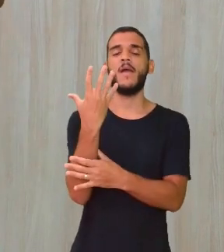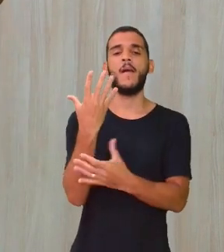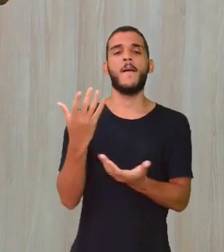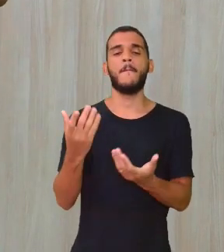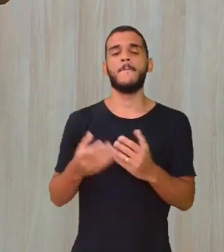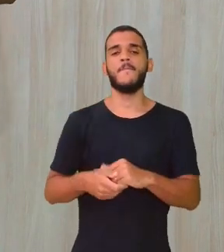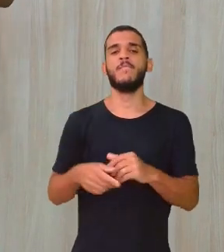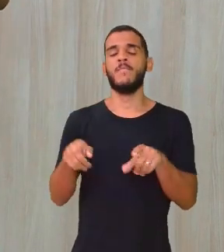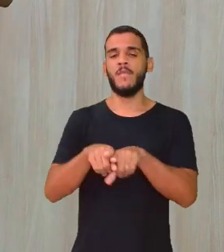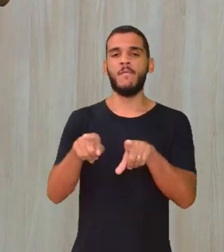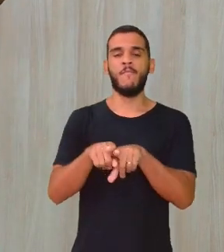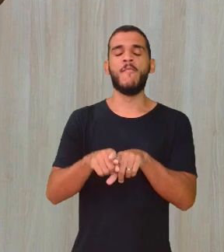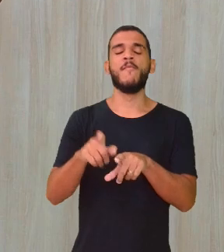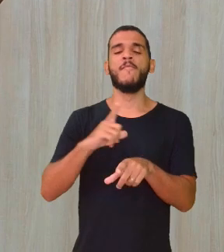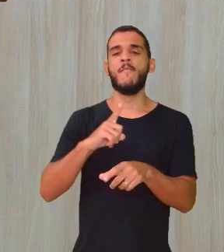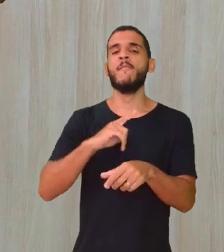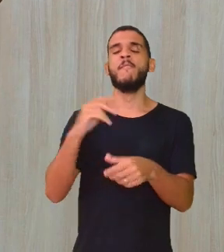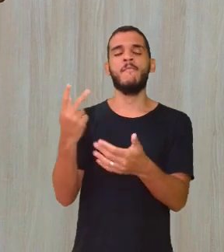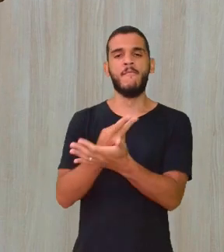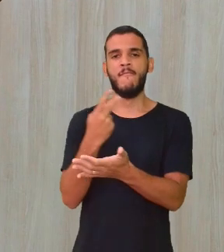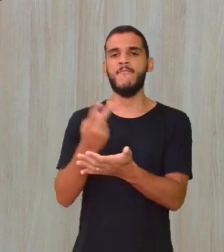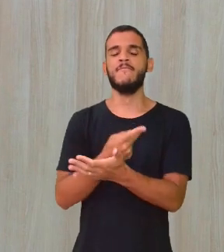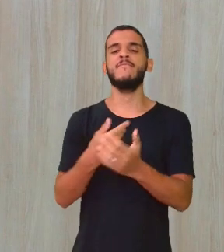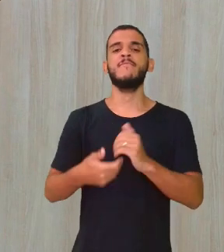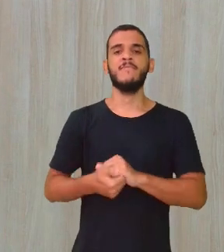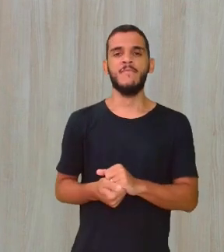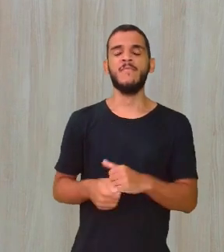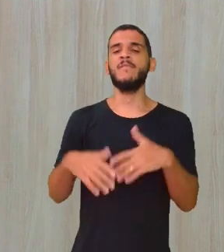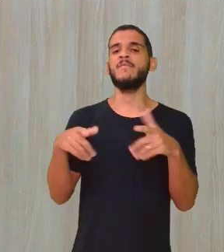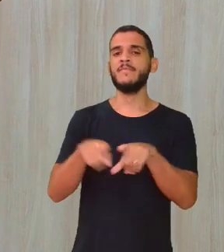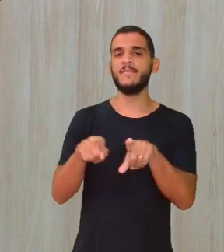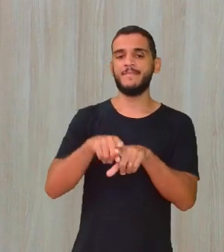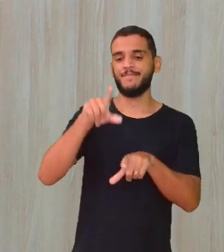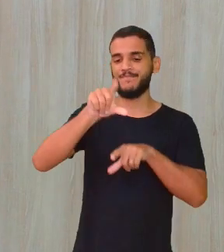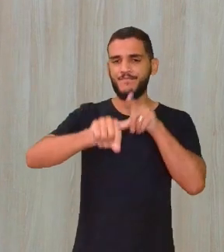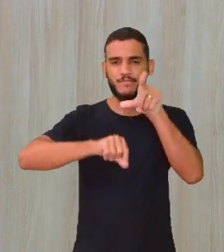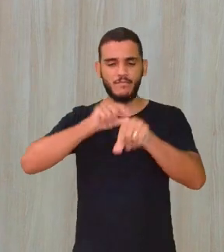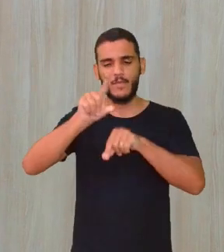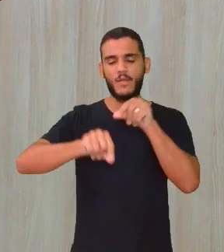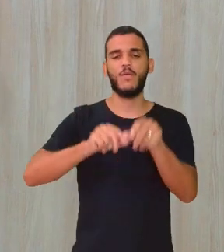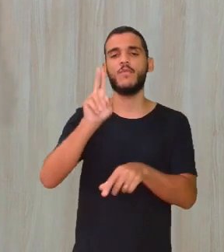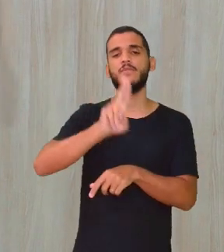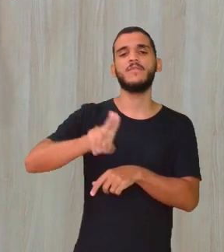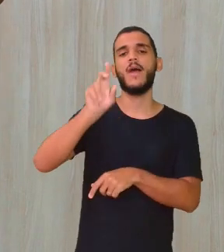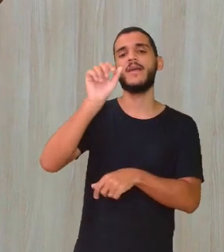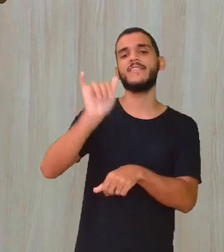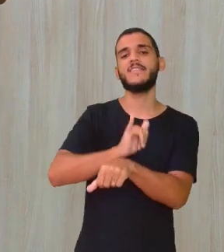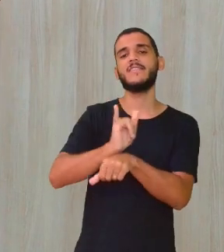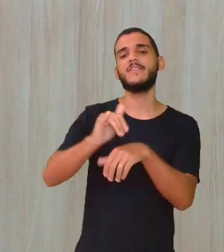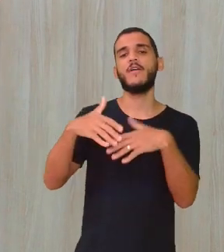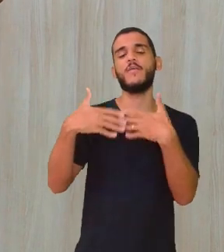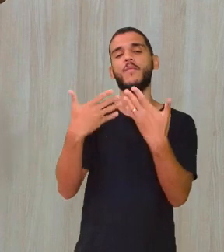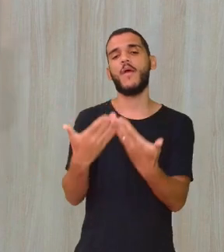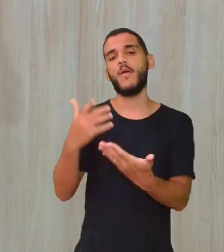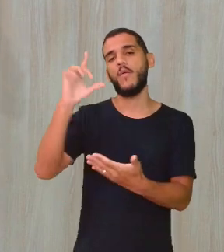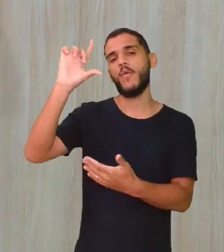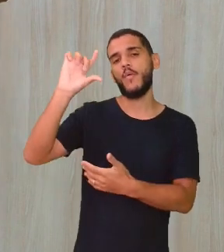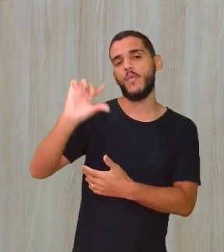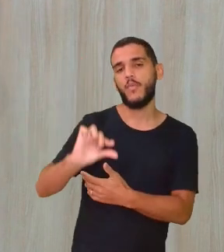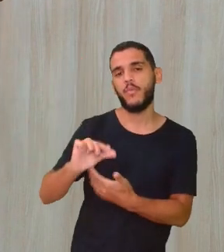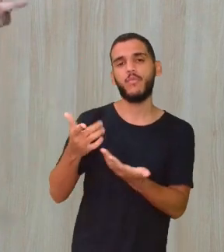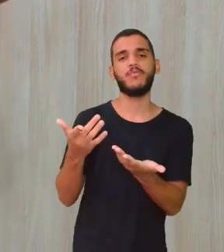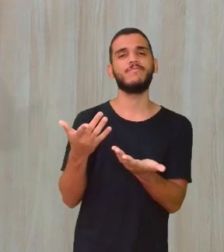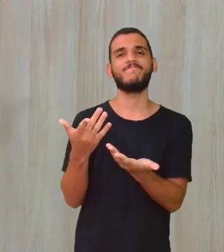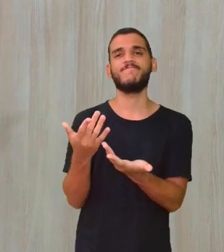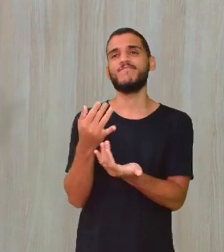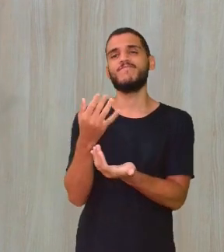mesmo que haja desvios, mesmo que ele escolha usar um registro menos o quê? Menos